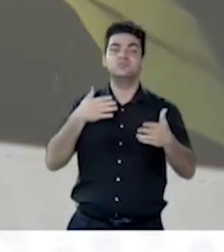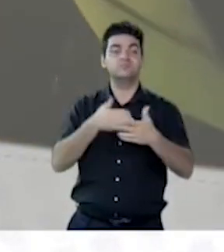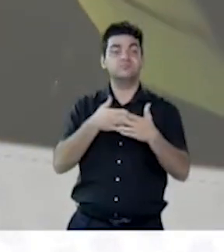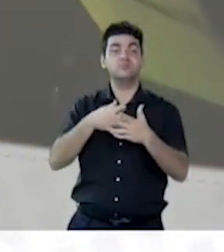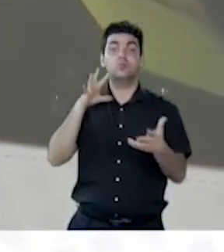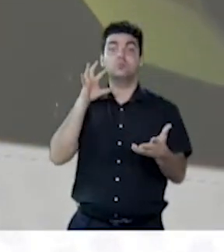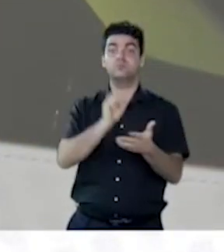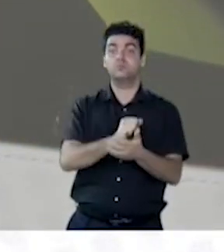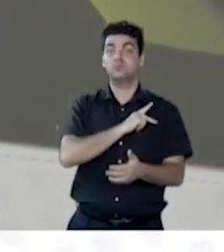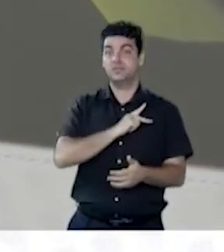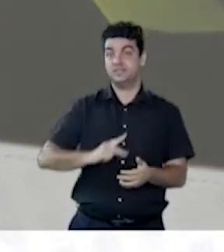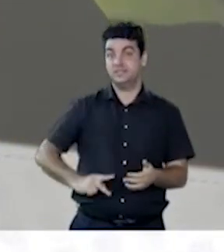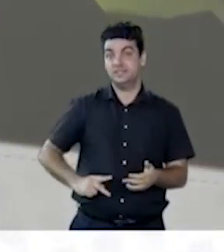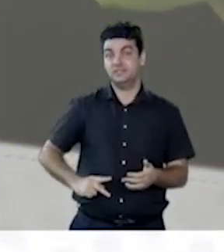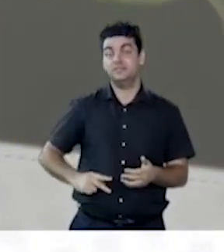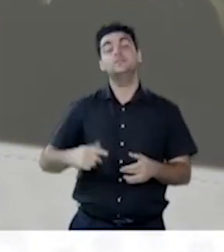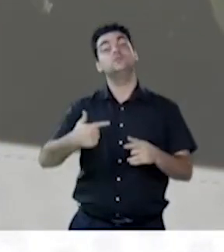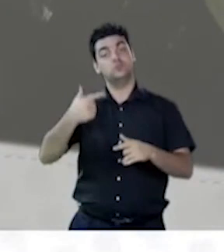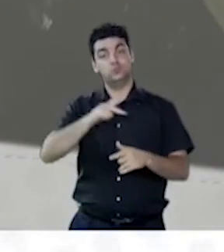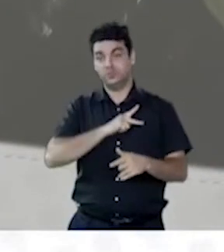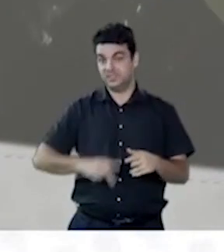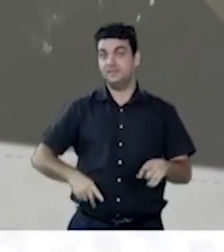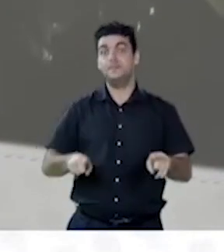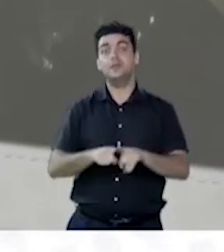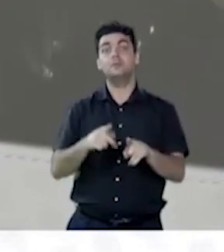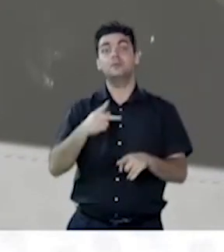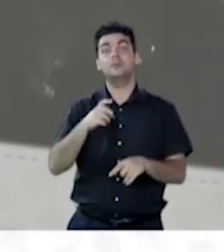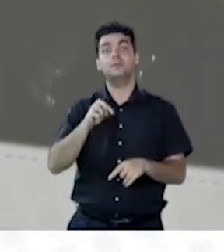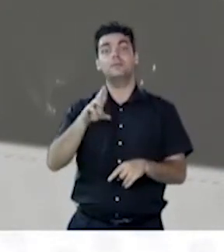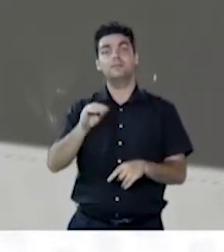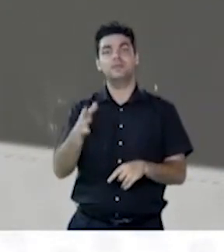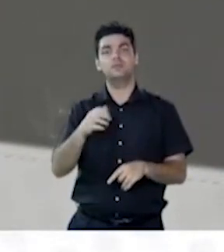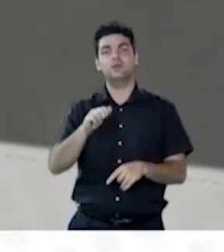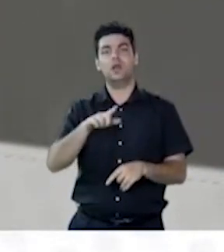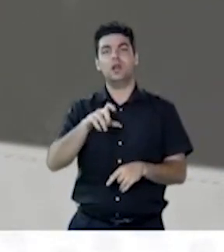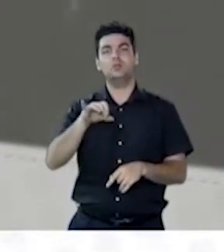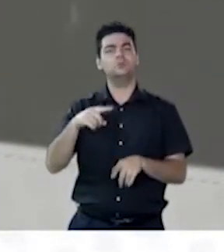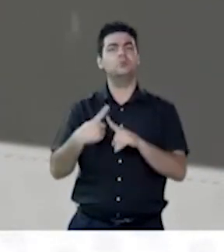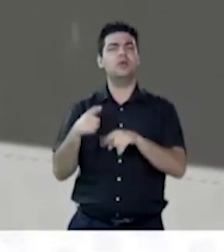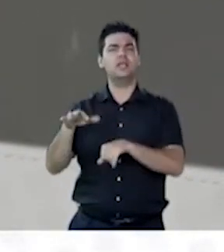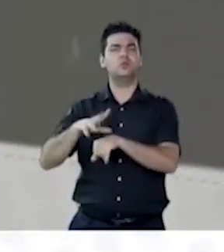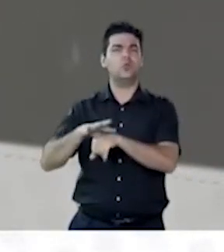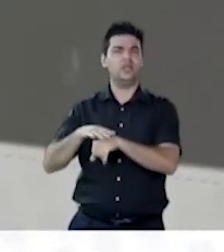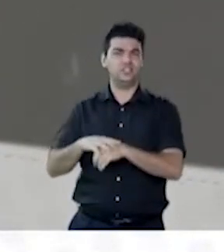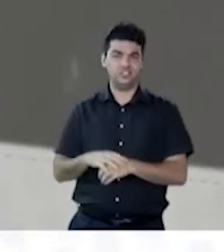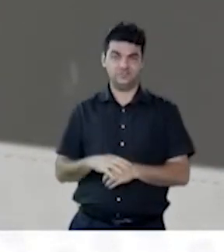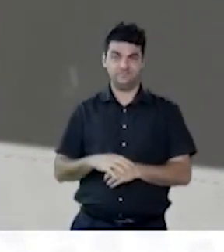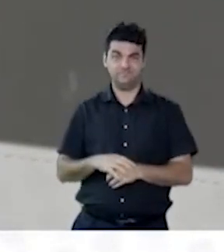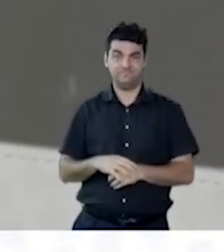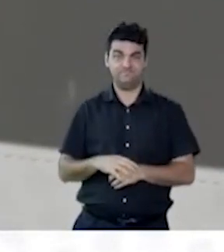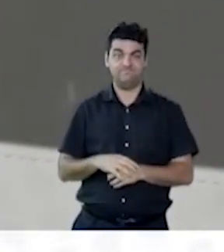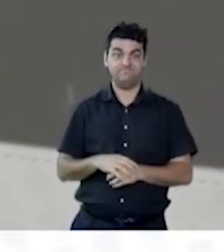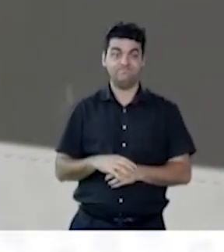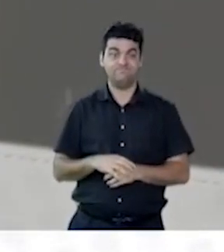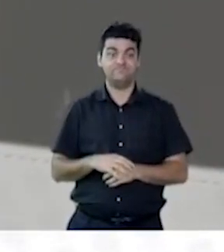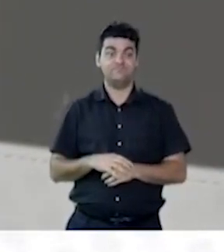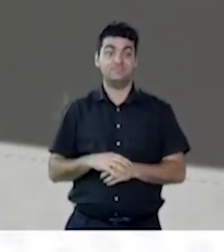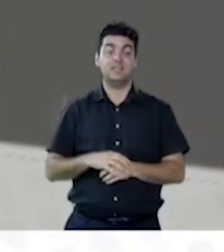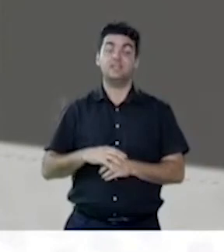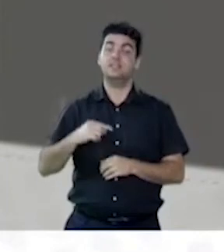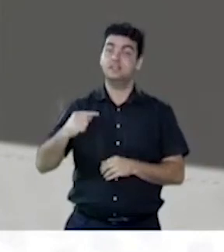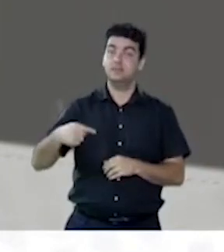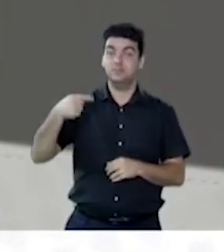posse do vice-presidente Pedro Aleixo quando da doença do presidente Costa e Silva, a